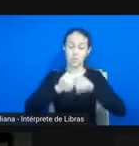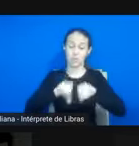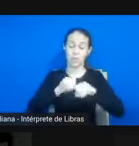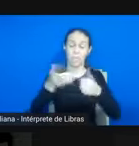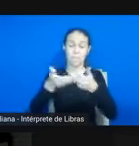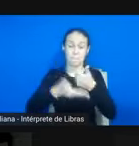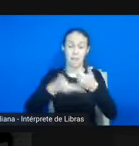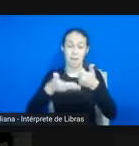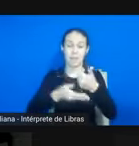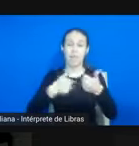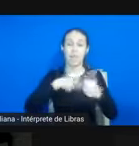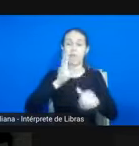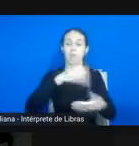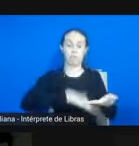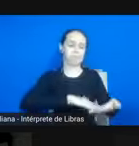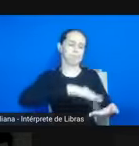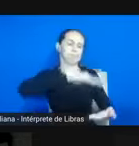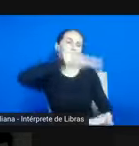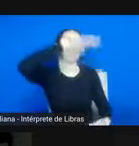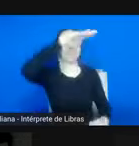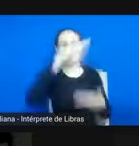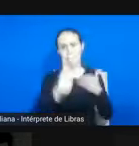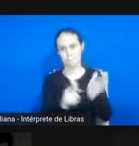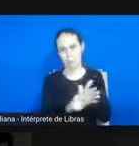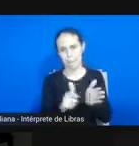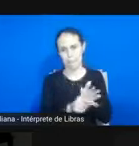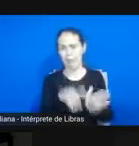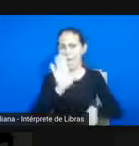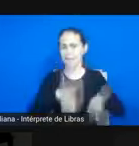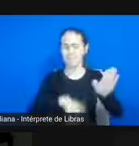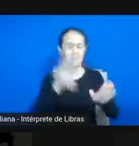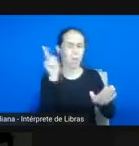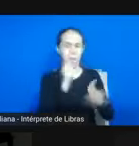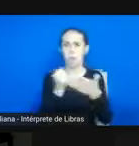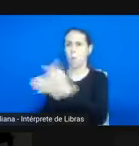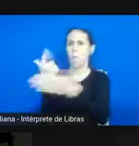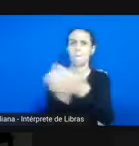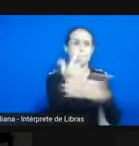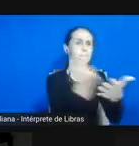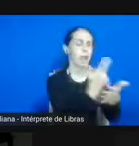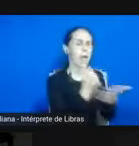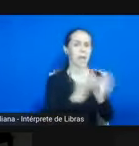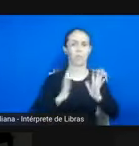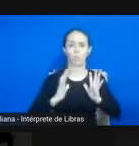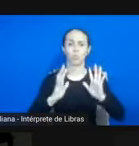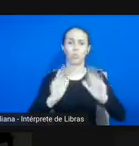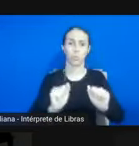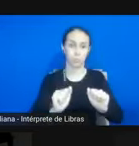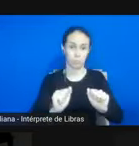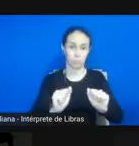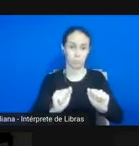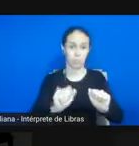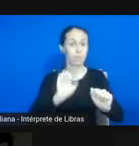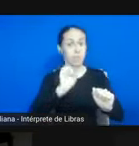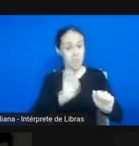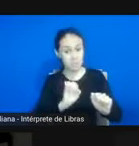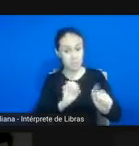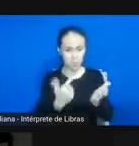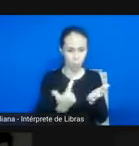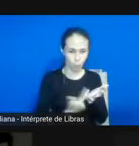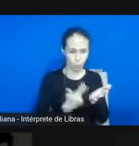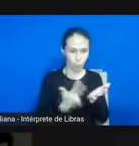E também, muitas vezes, não consigo comprar todos os livros que eu gostaria. Então, ter um livro, de fato, acessível, não só na sua